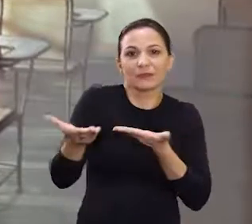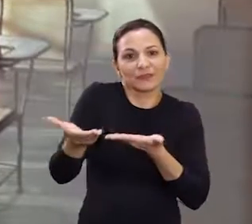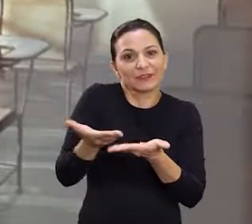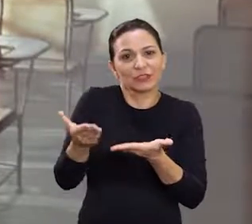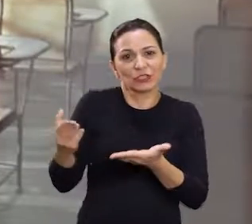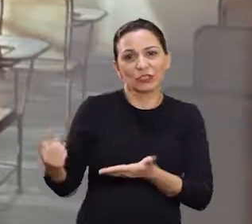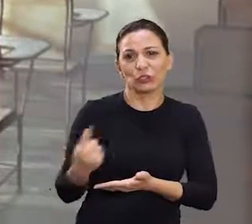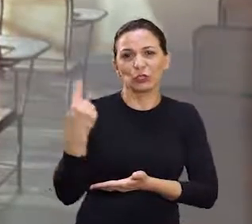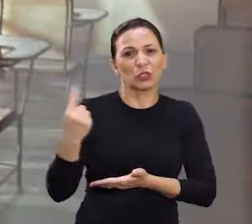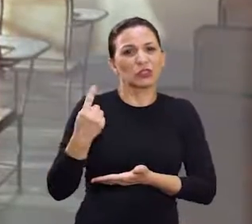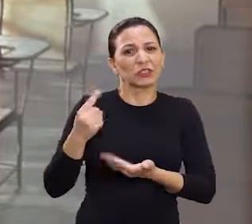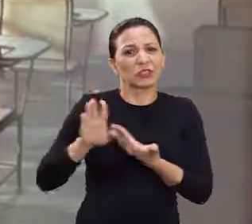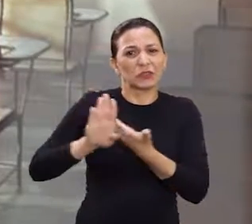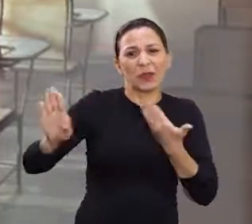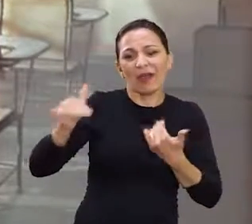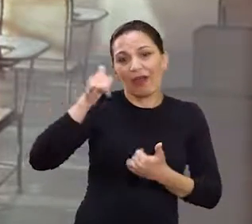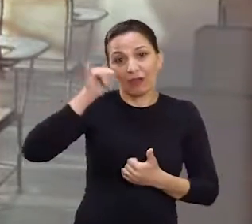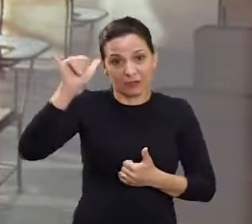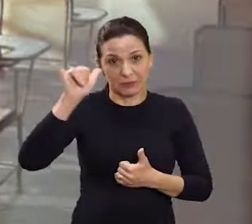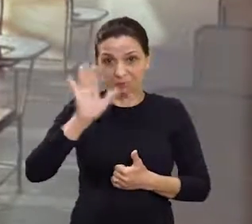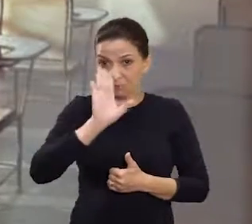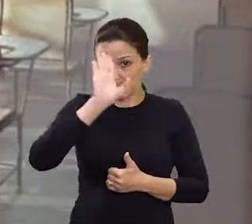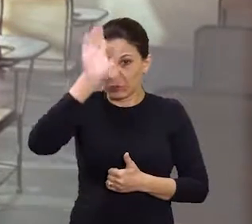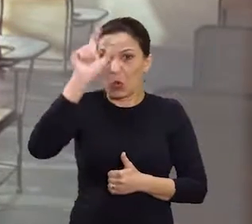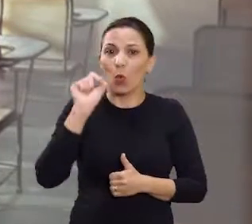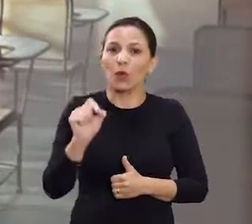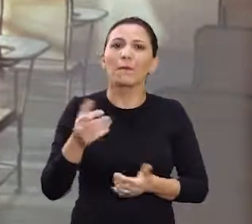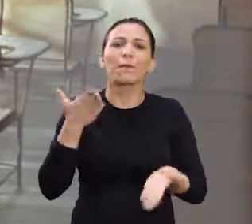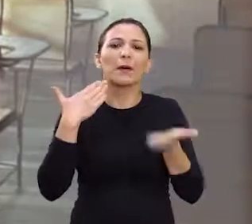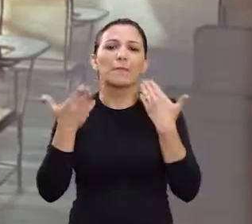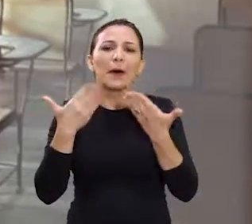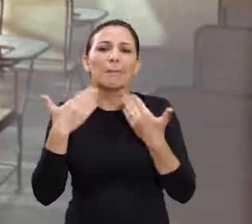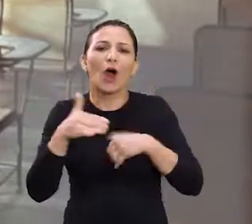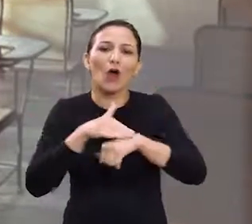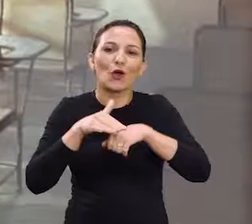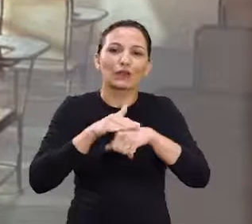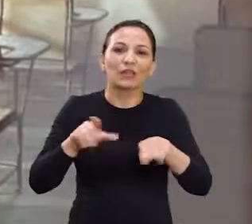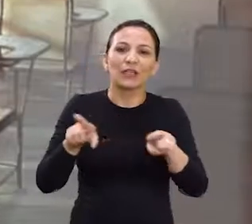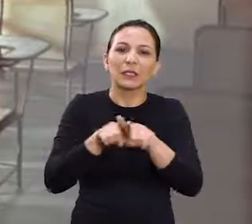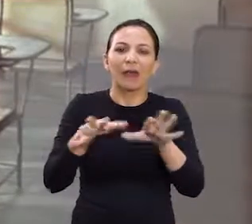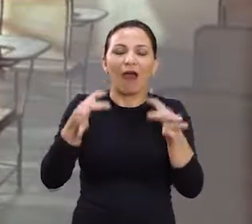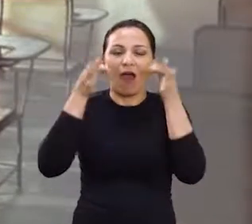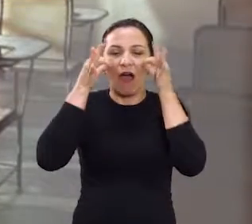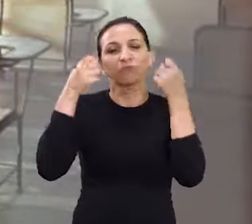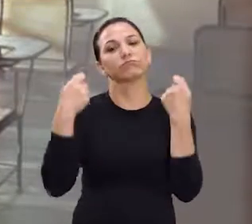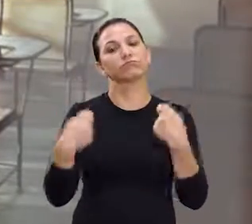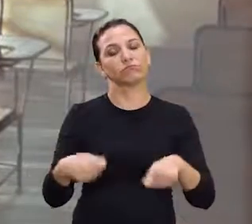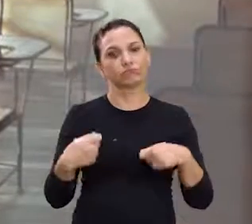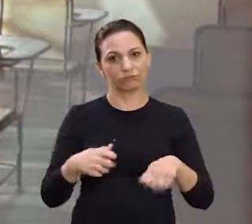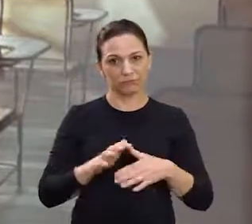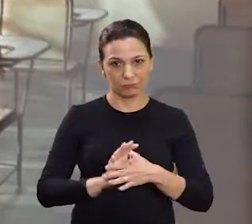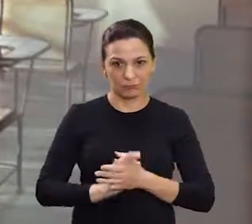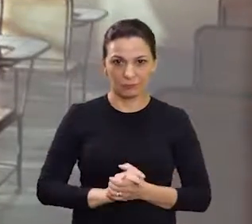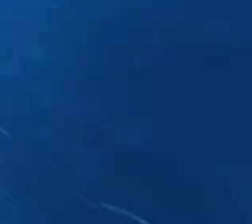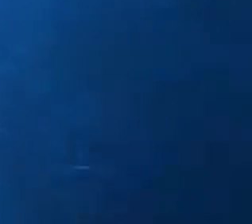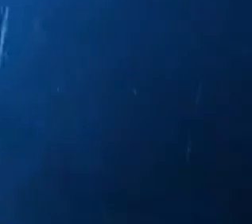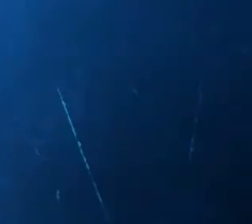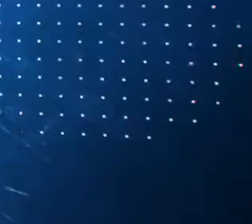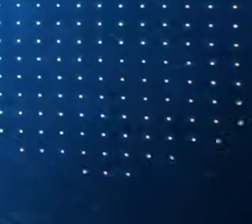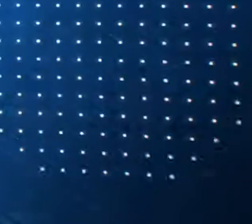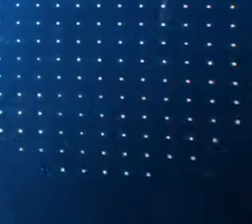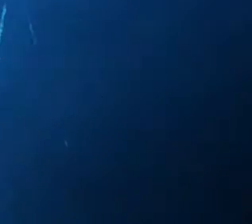ingresso deste aluno isolado, para que ele se socialize. E muita conversa, prestar atenção, que eu acho que é fundamental.